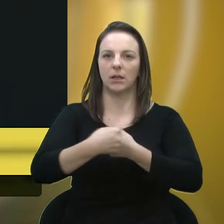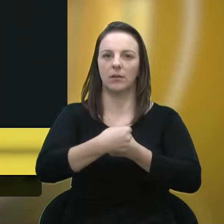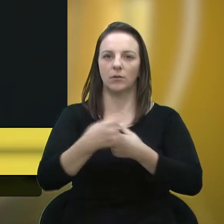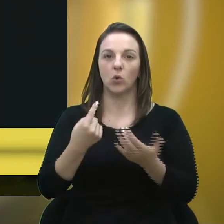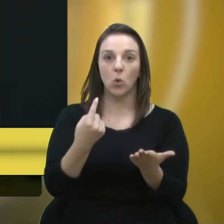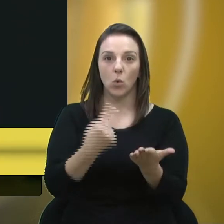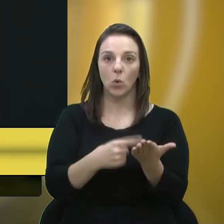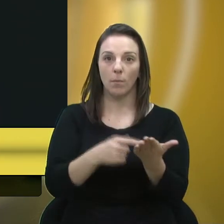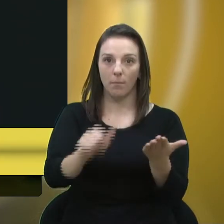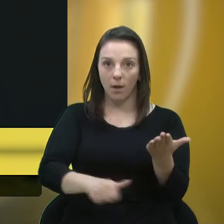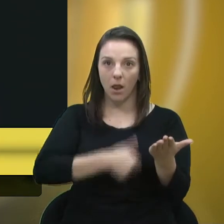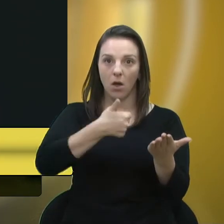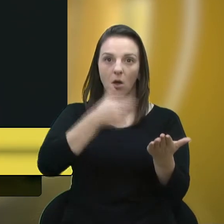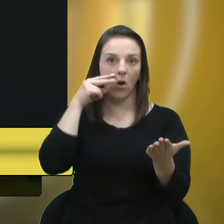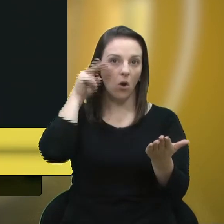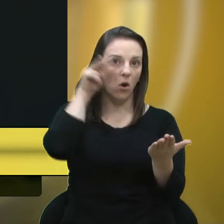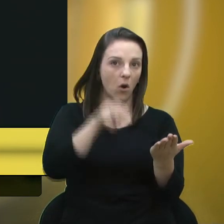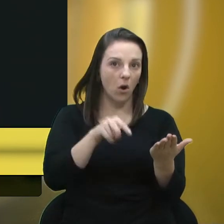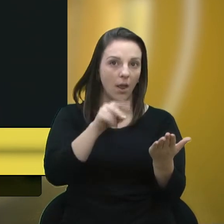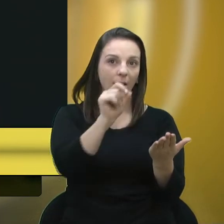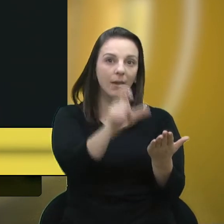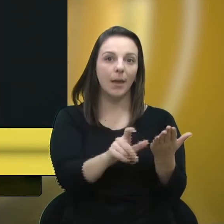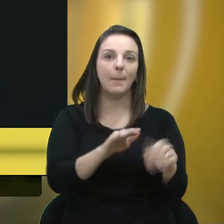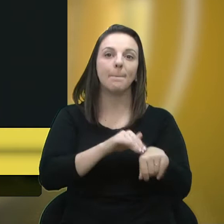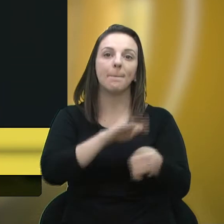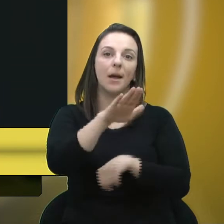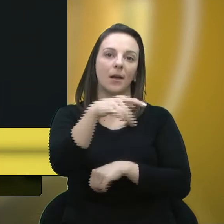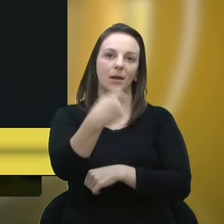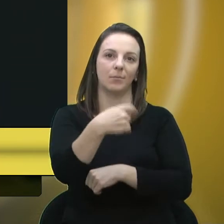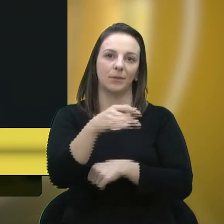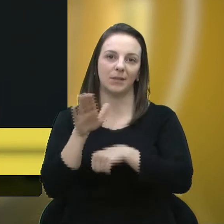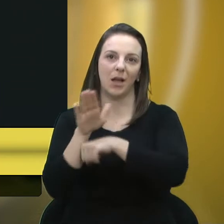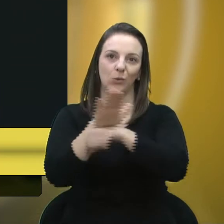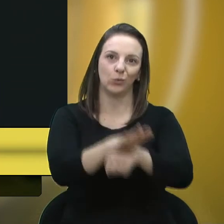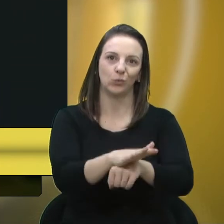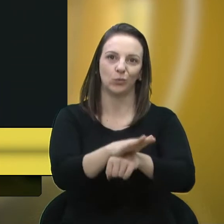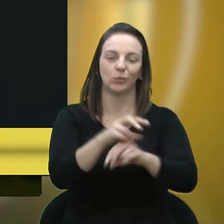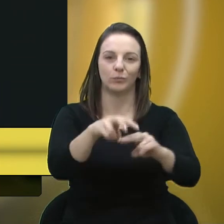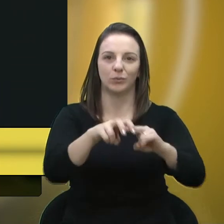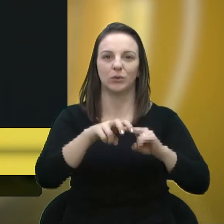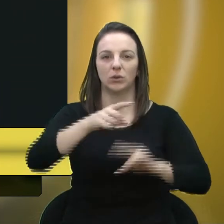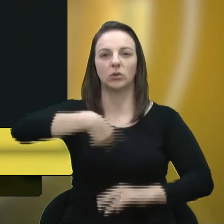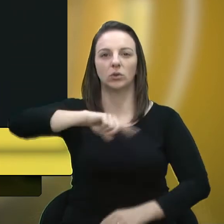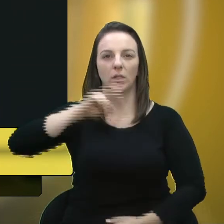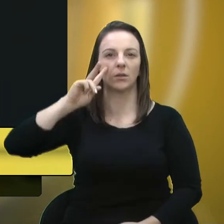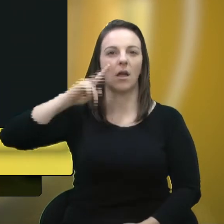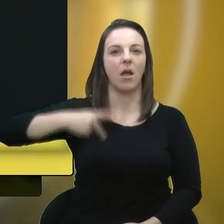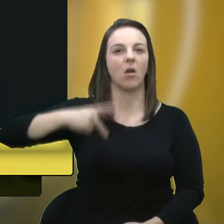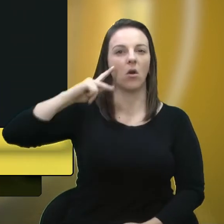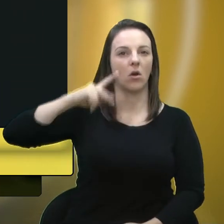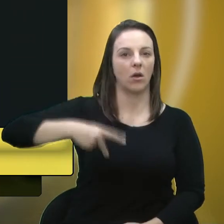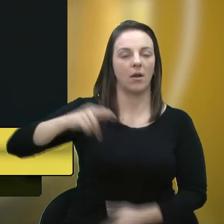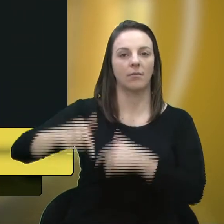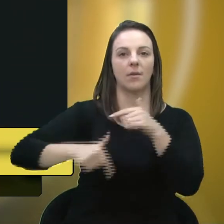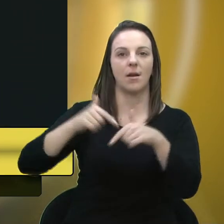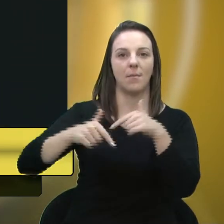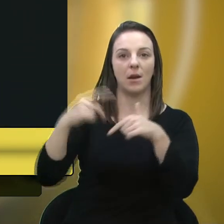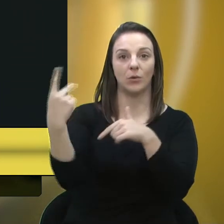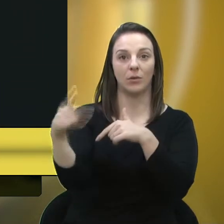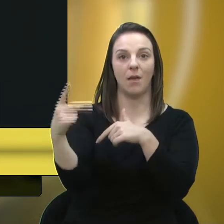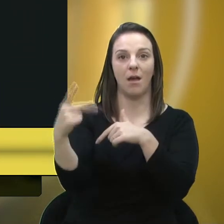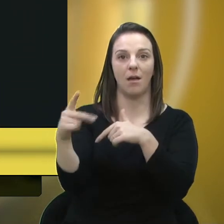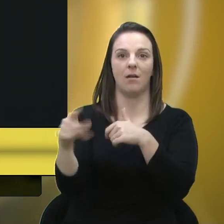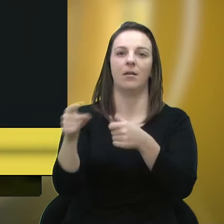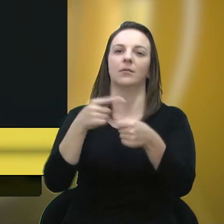com o olhar, sempre priorizando quem mais precisa. Então, o nosso reconhecimento ao trabalho da Justina para a nossa cidade,